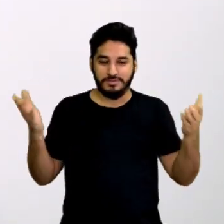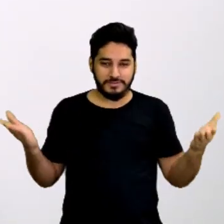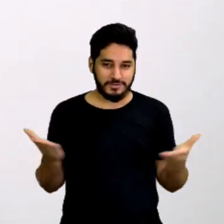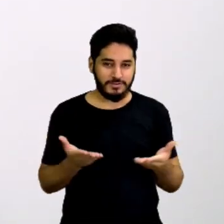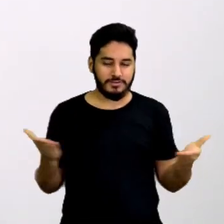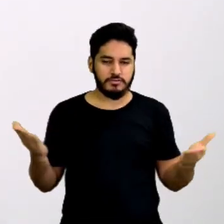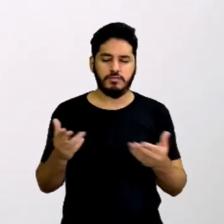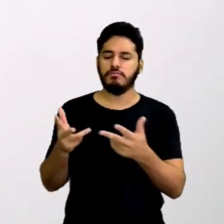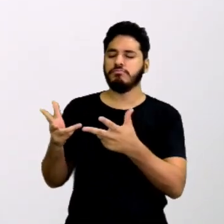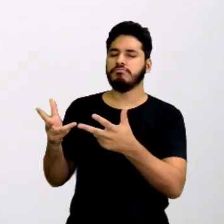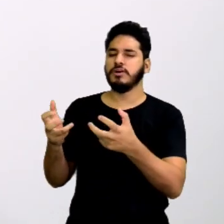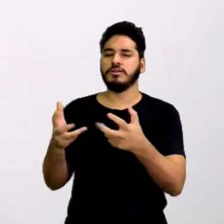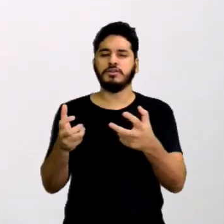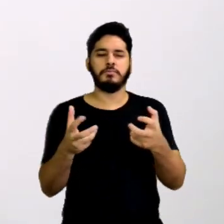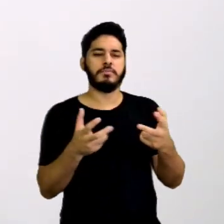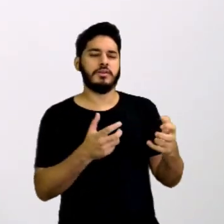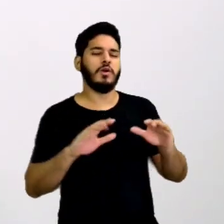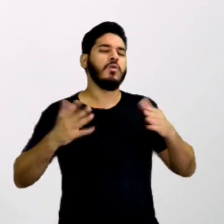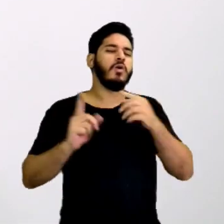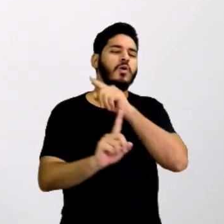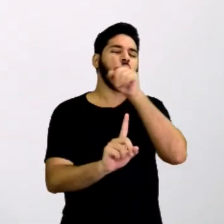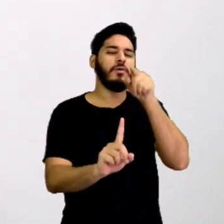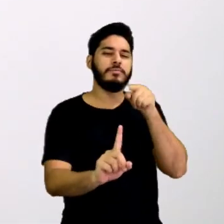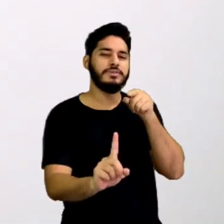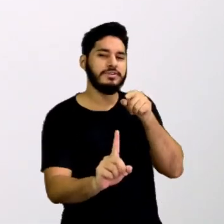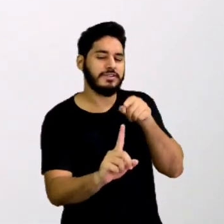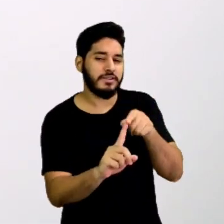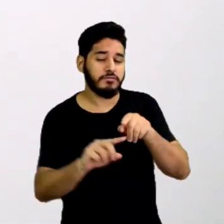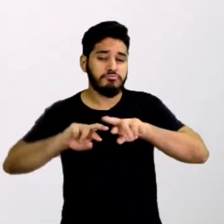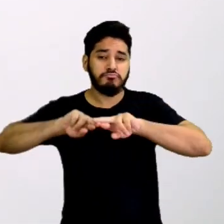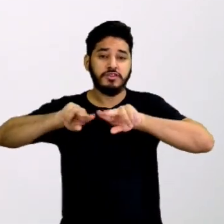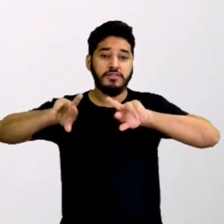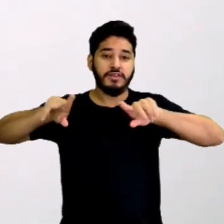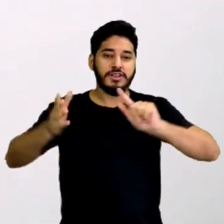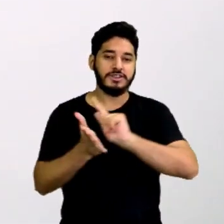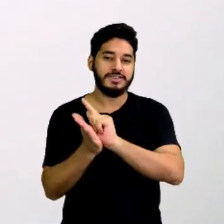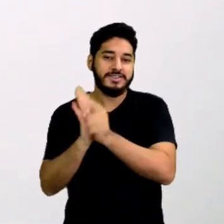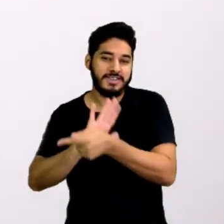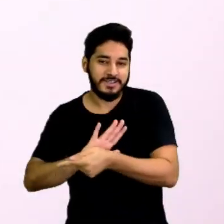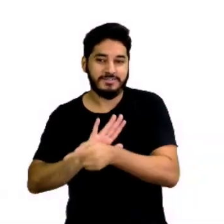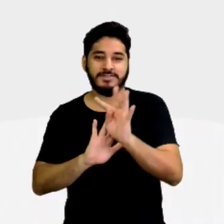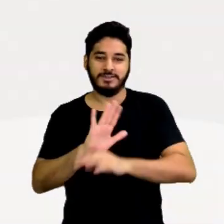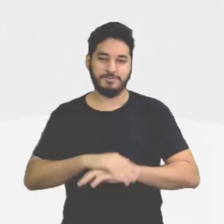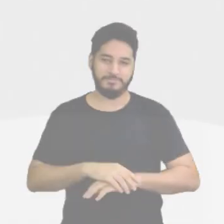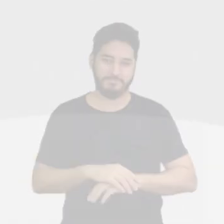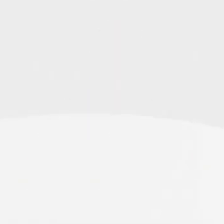identificar a finalidade de diferentes gêneros textuais.